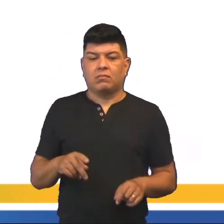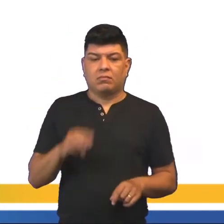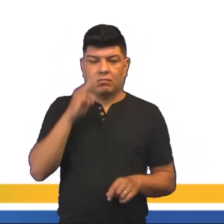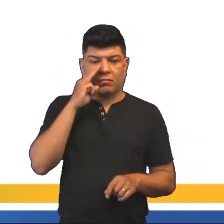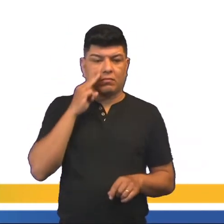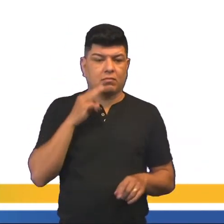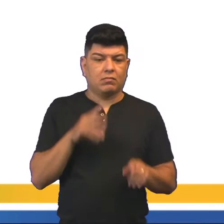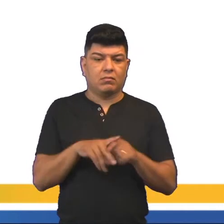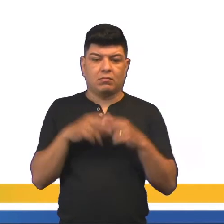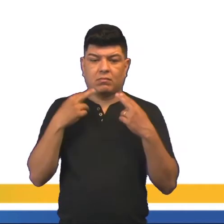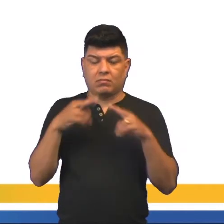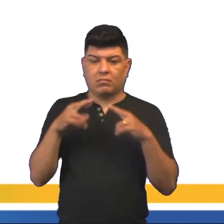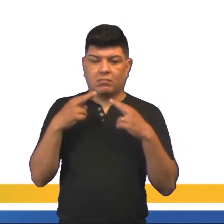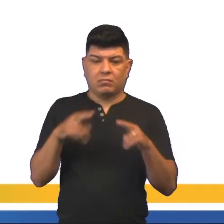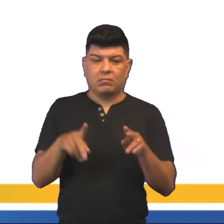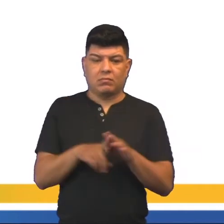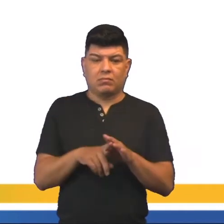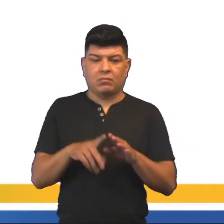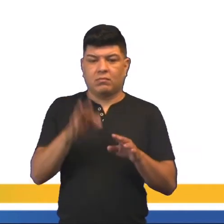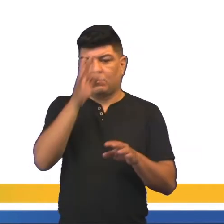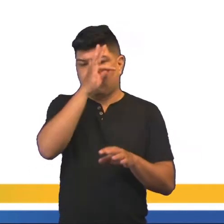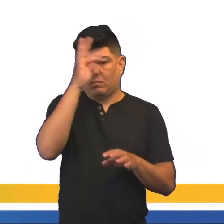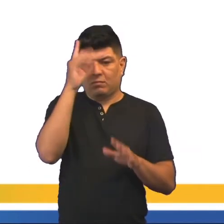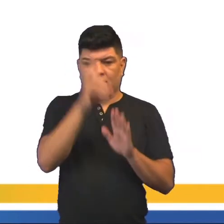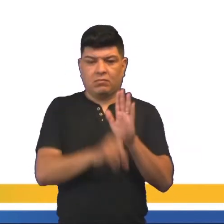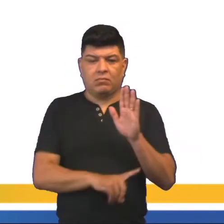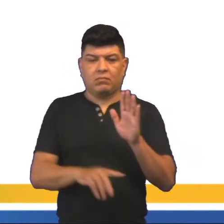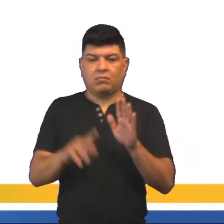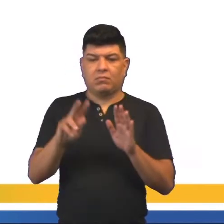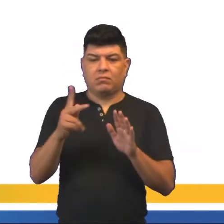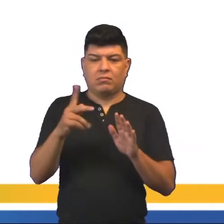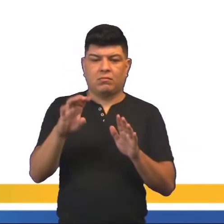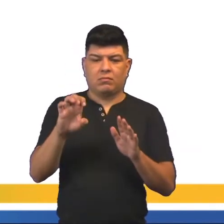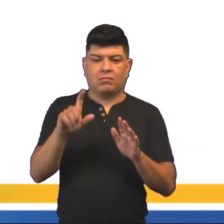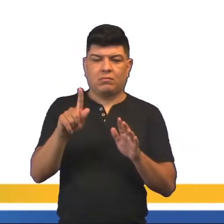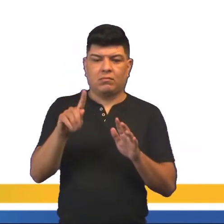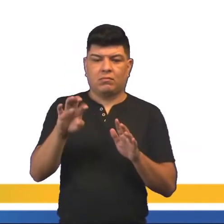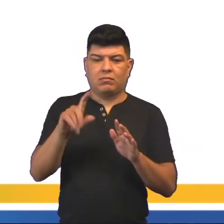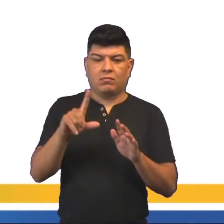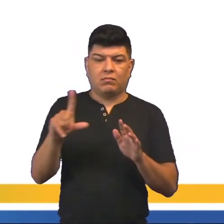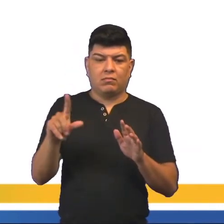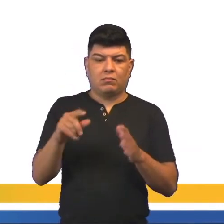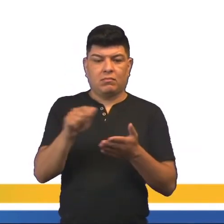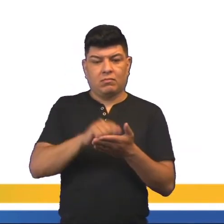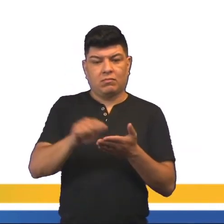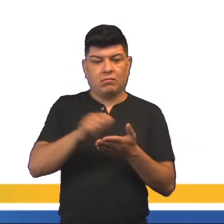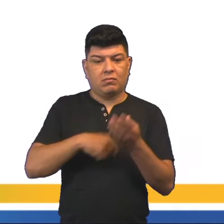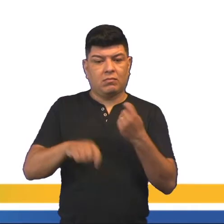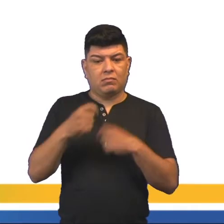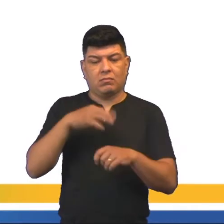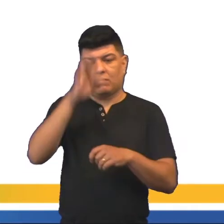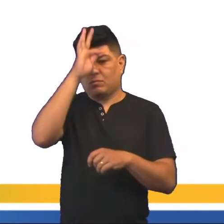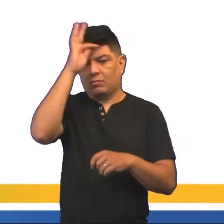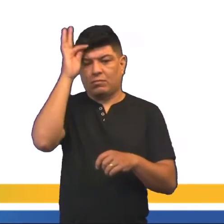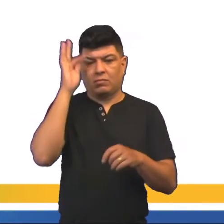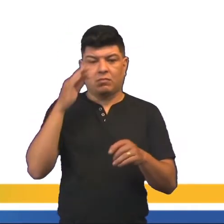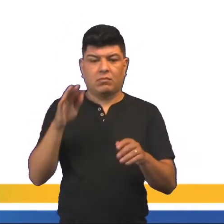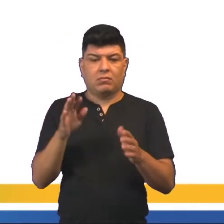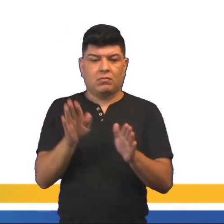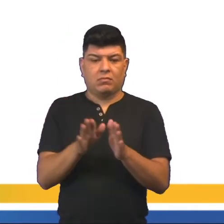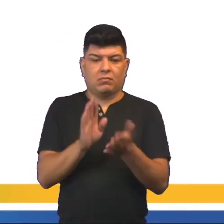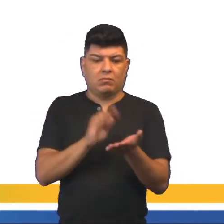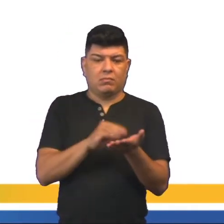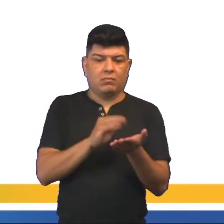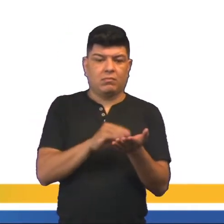As obras do Marx, a Crítica da Filosofia e do Direito de Hegel, os Manuscritos Econômico-Filosóficos, a